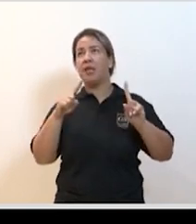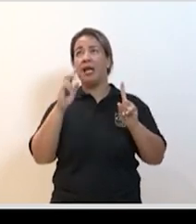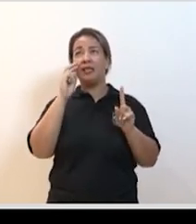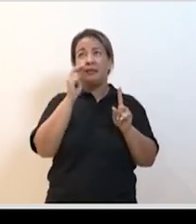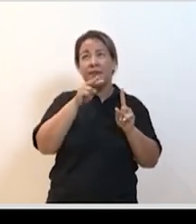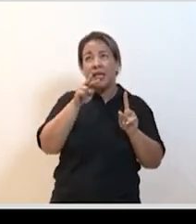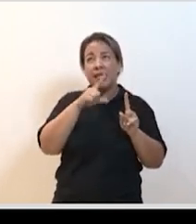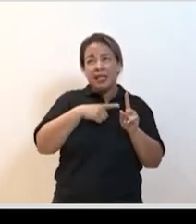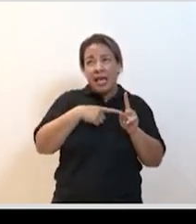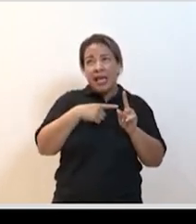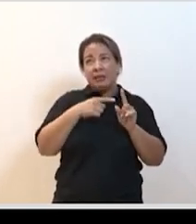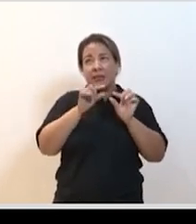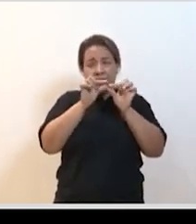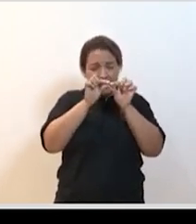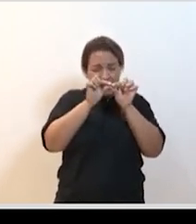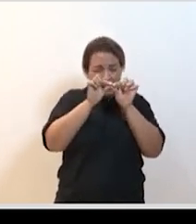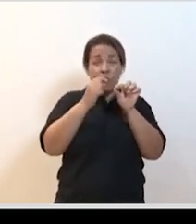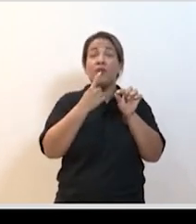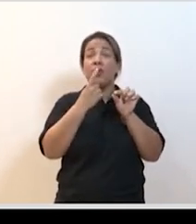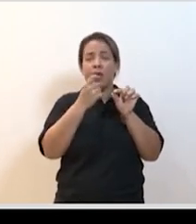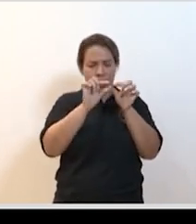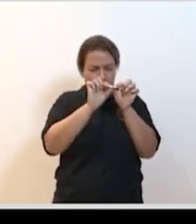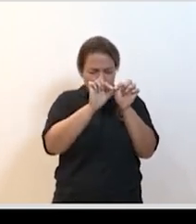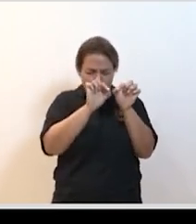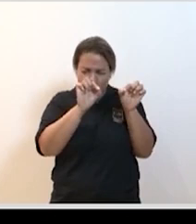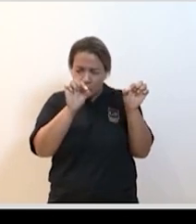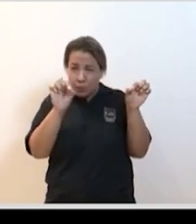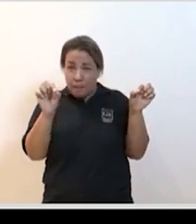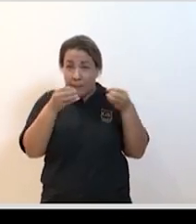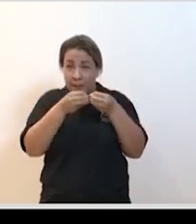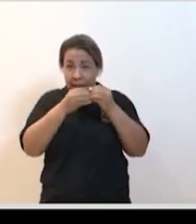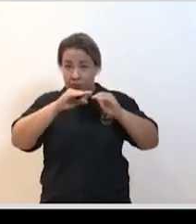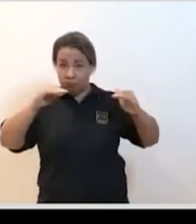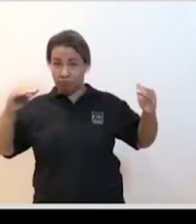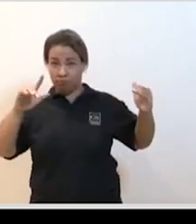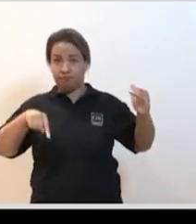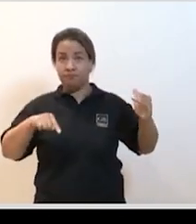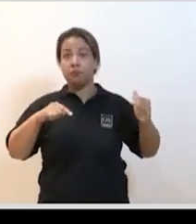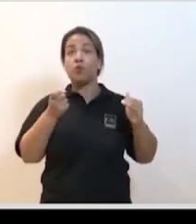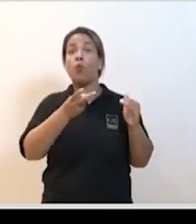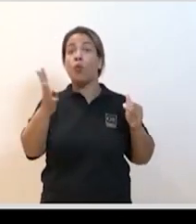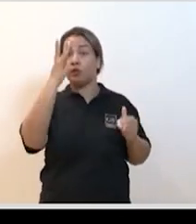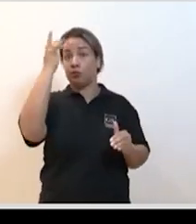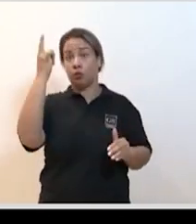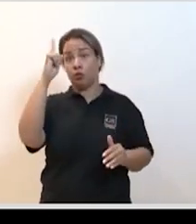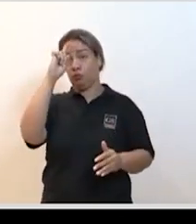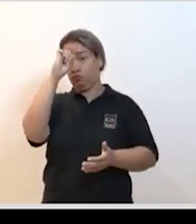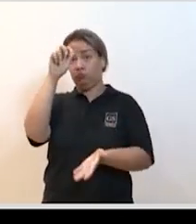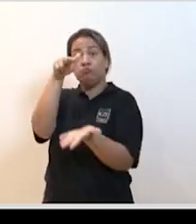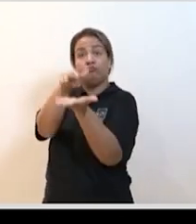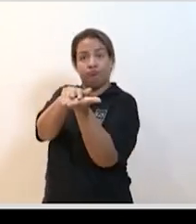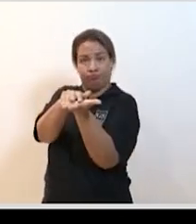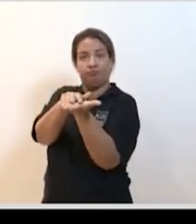próxima à linha da horizontal essa linha é isso na verdade é o número de pessoas hospitalizadas não o número de